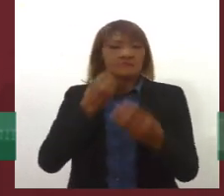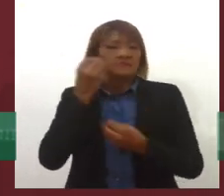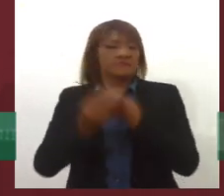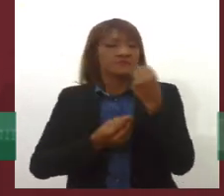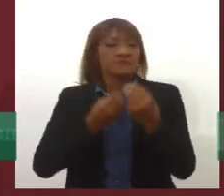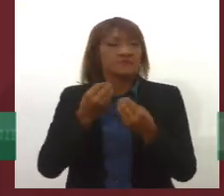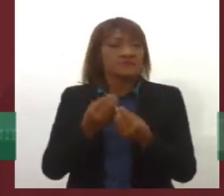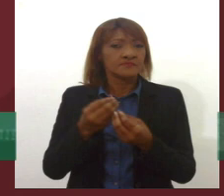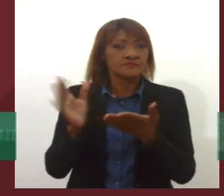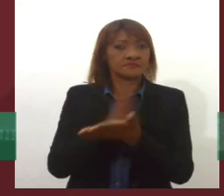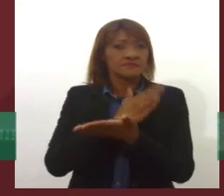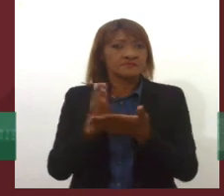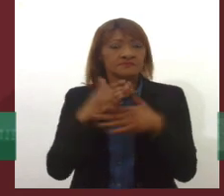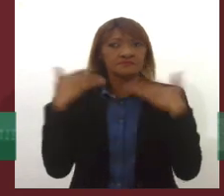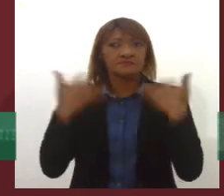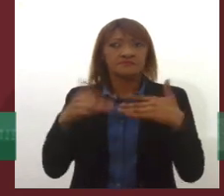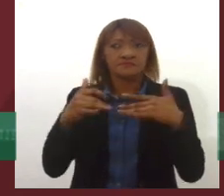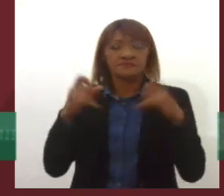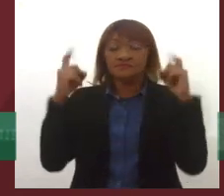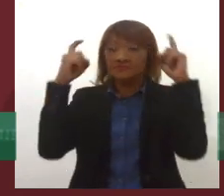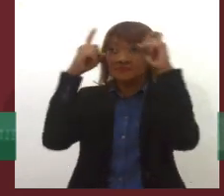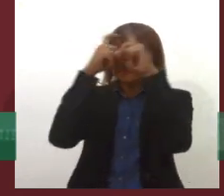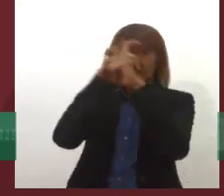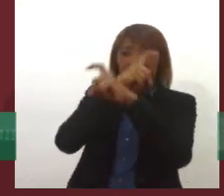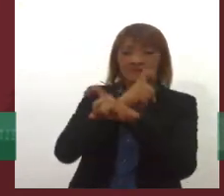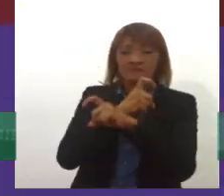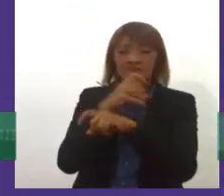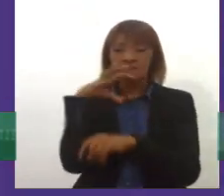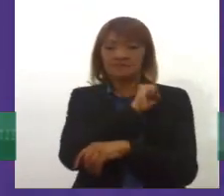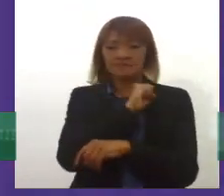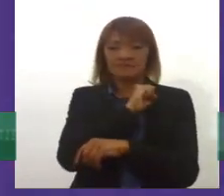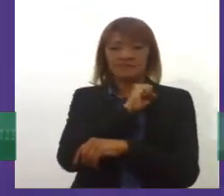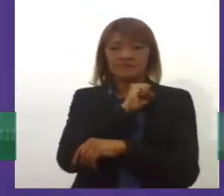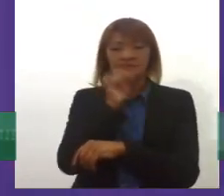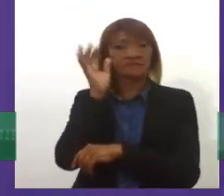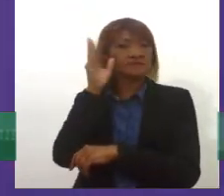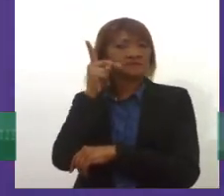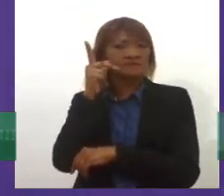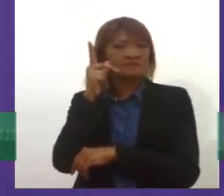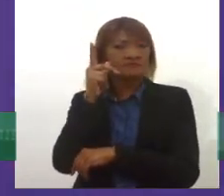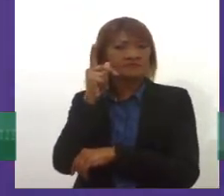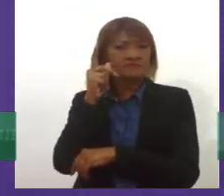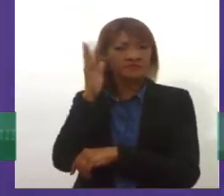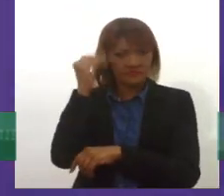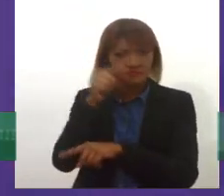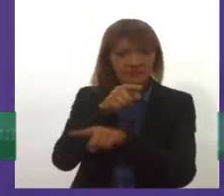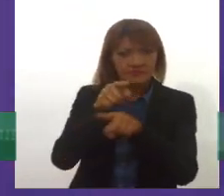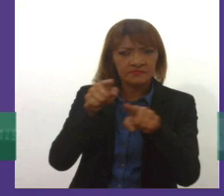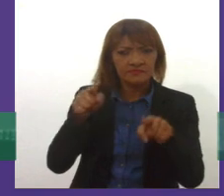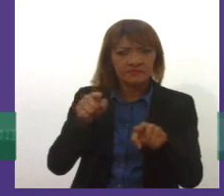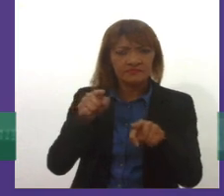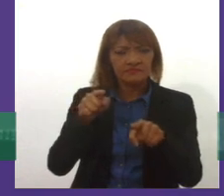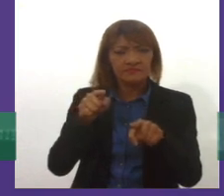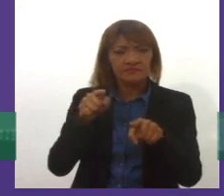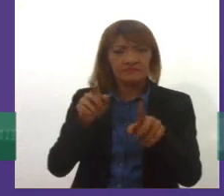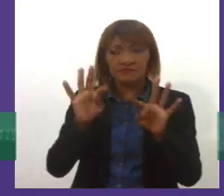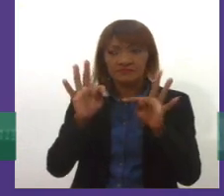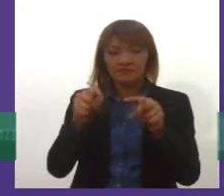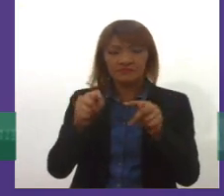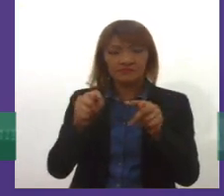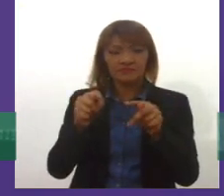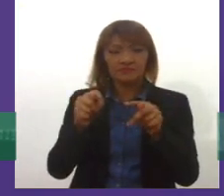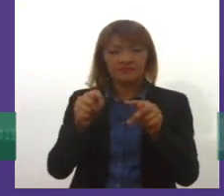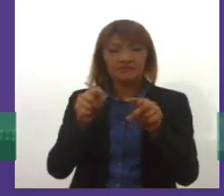estados extremos, tudo num curto espaço de tempo. Sabe o que todos esses transtornos têm em comum? Para